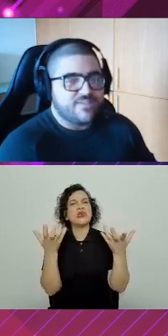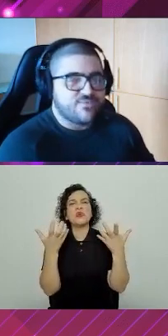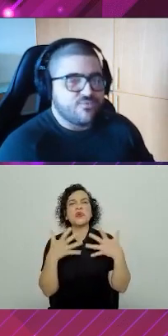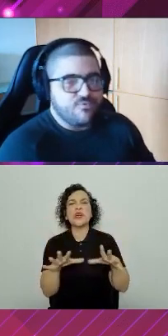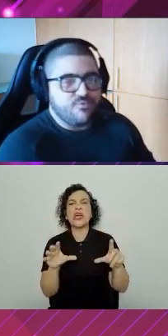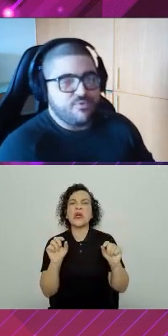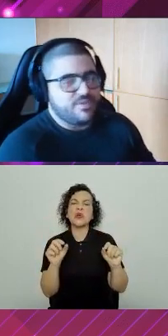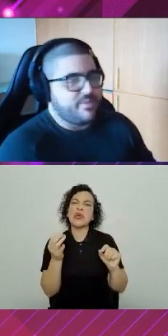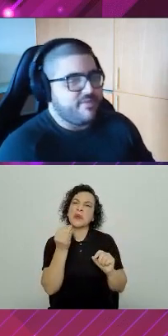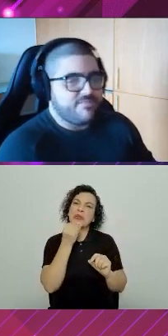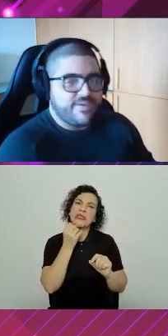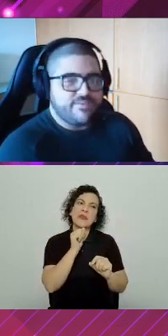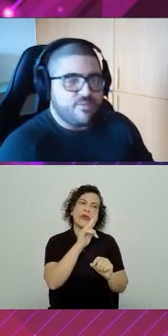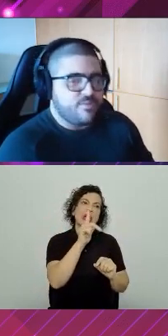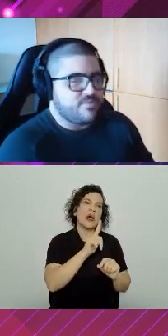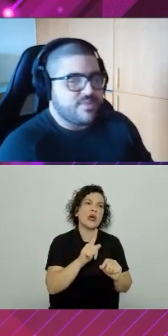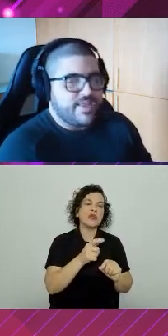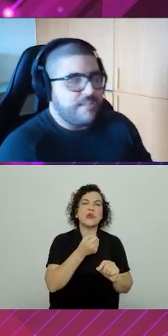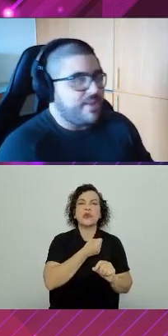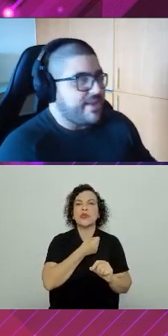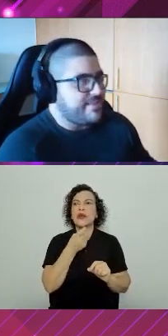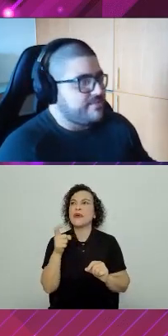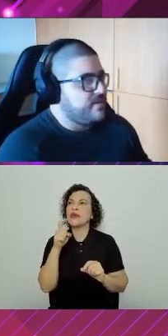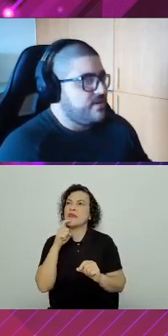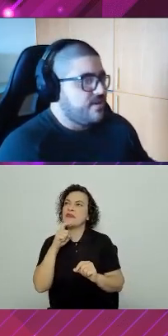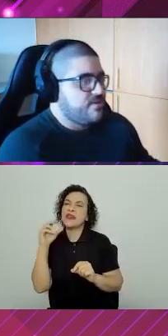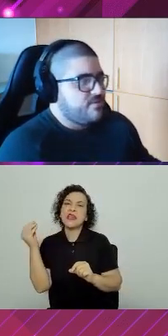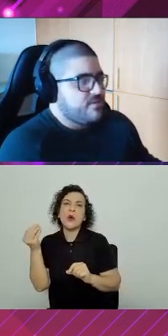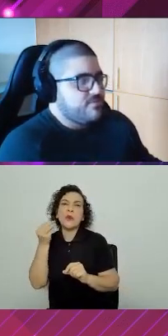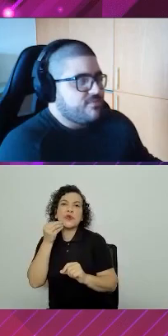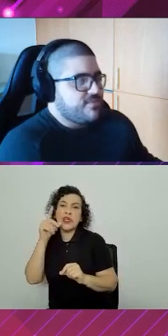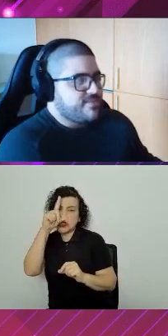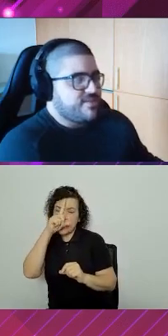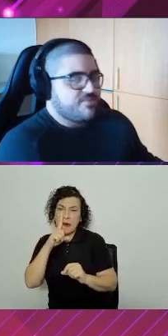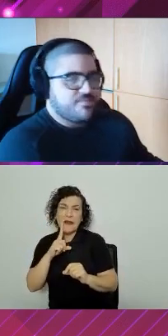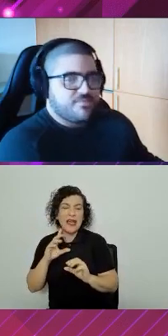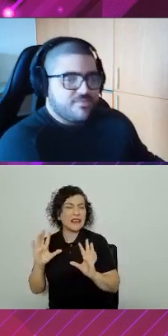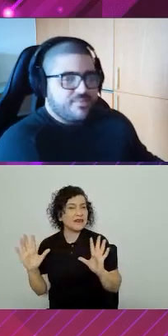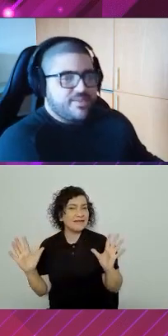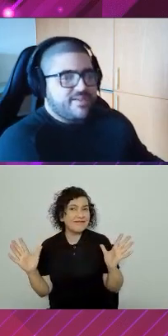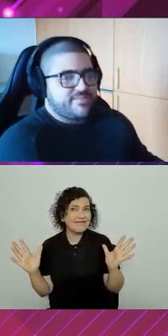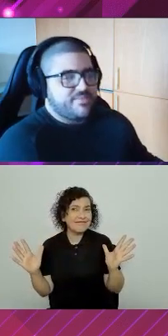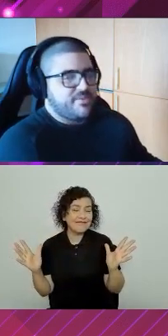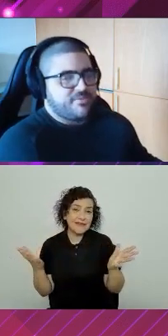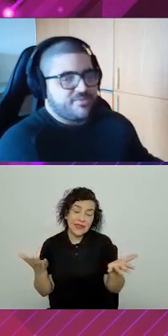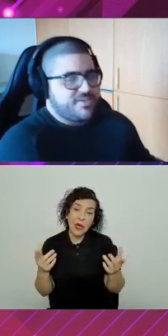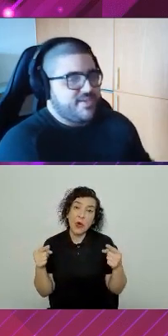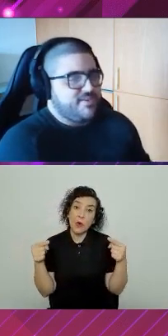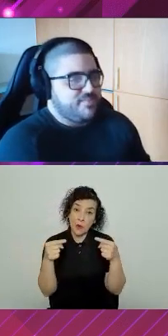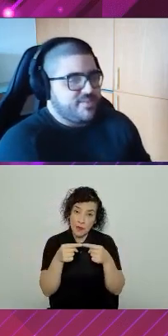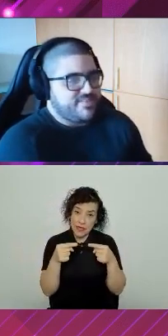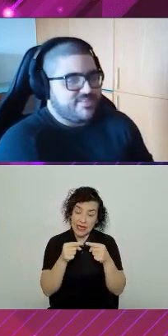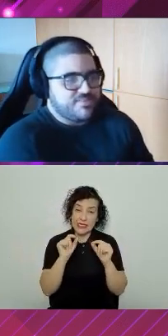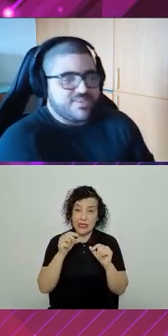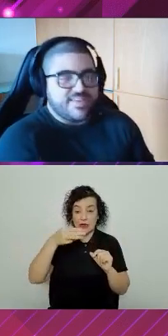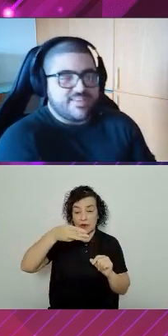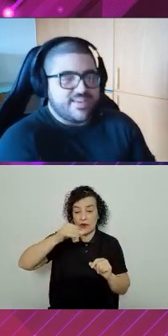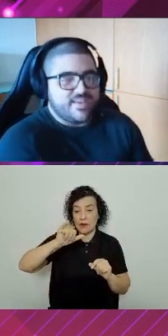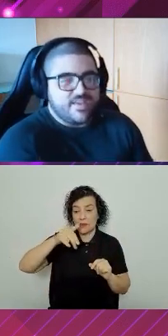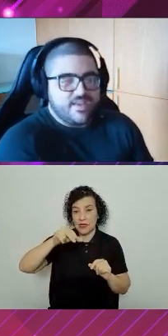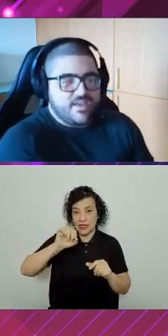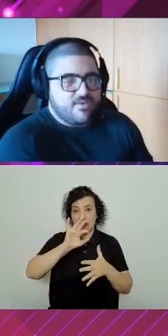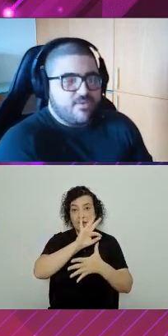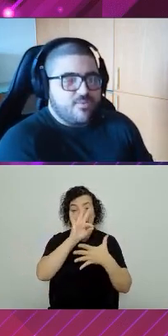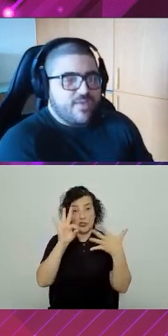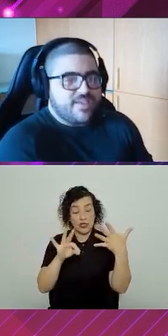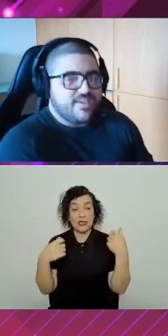header é azul, o meu número é verde e uma oportunidade é amarela. Quando eu vou fazer uma aplicação de micro front-end, eu preciso entender